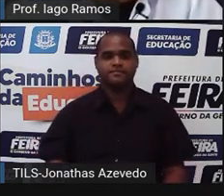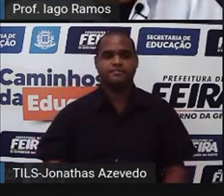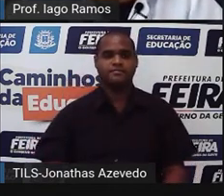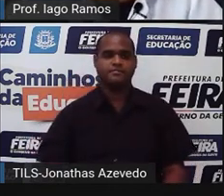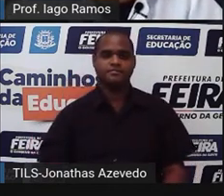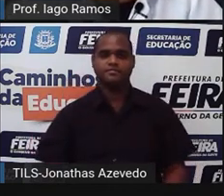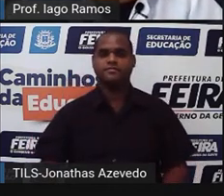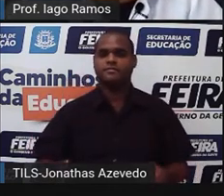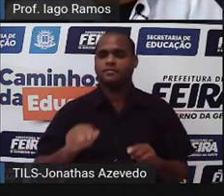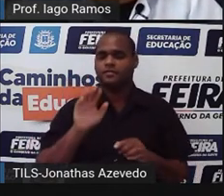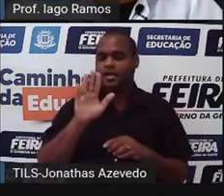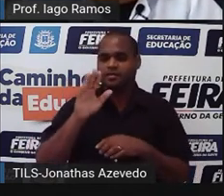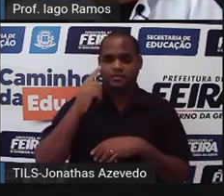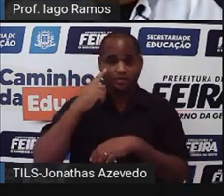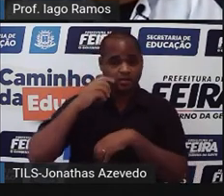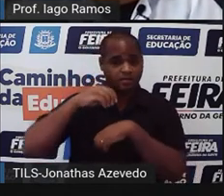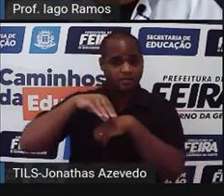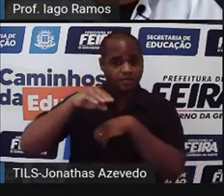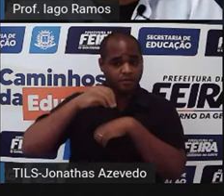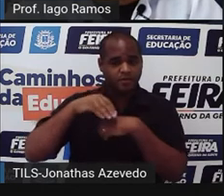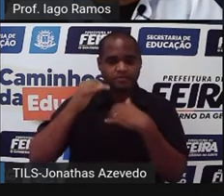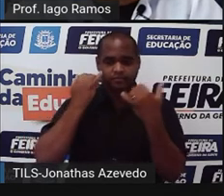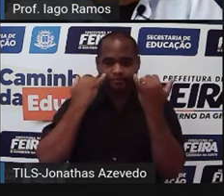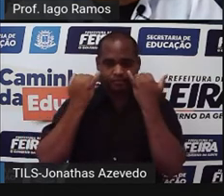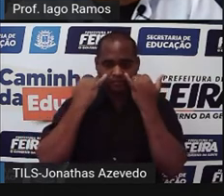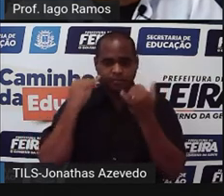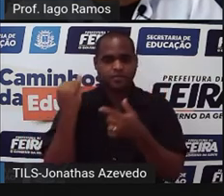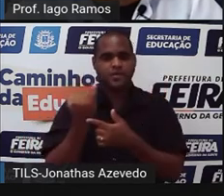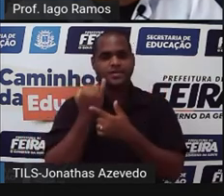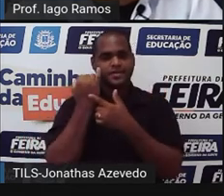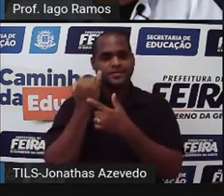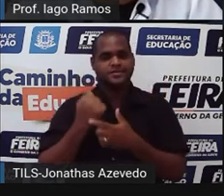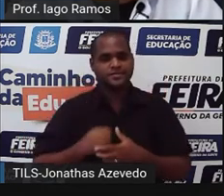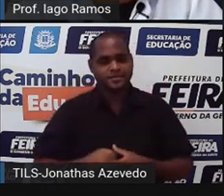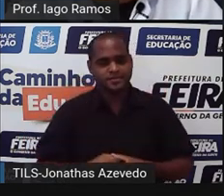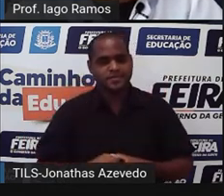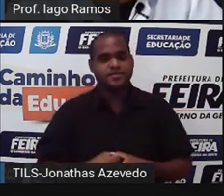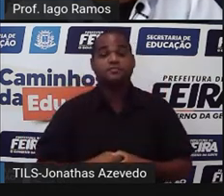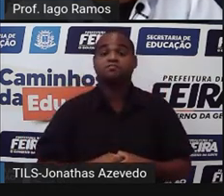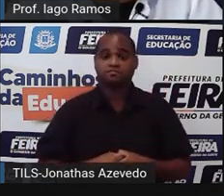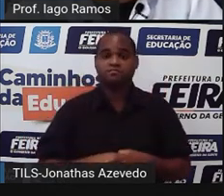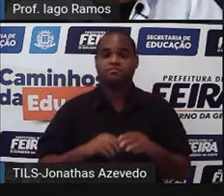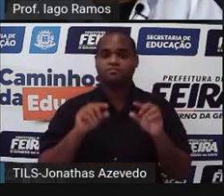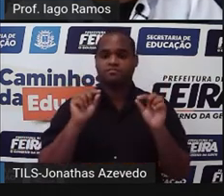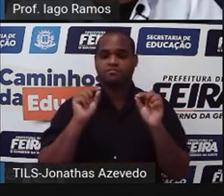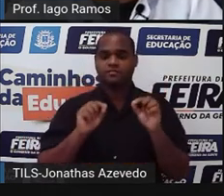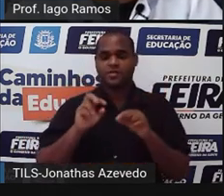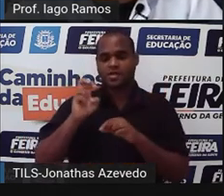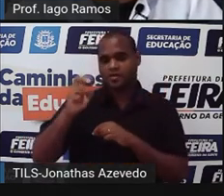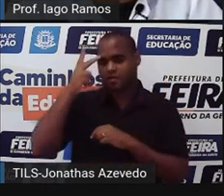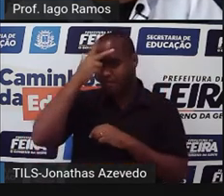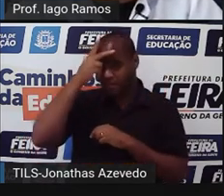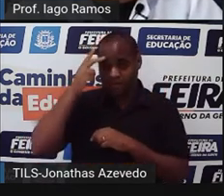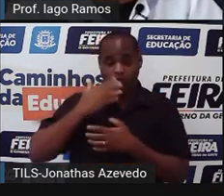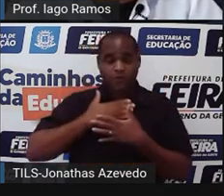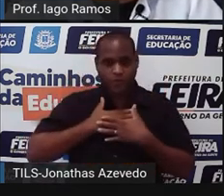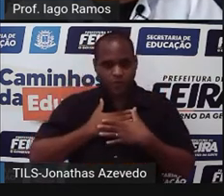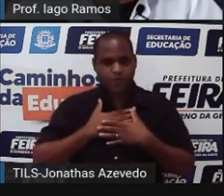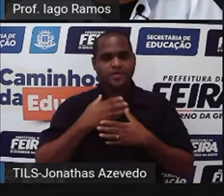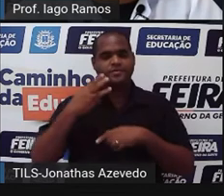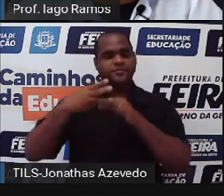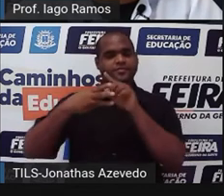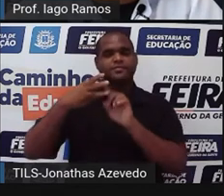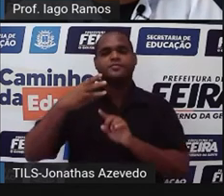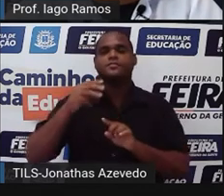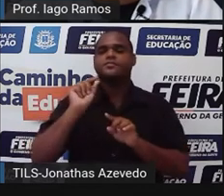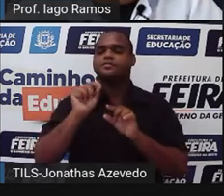Mas tem uma informação aqui que é muito, muito, muito importante. que é essas cinco pessoas que gostam das três. Então eu tenho que